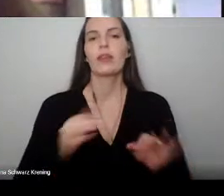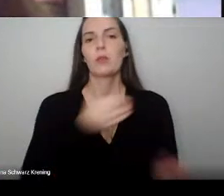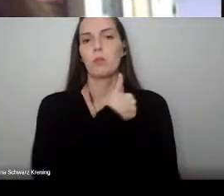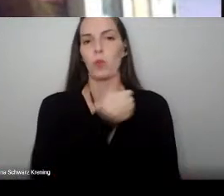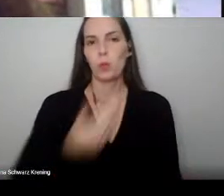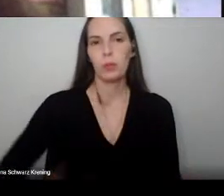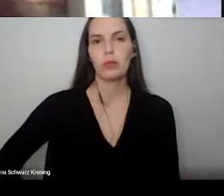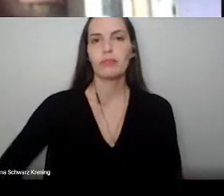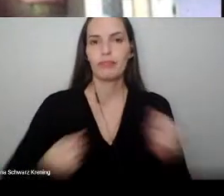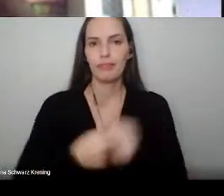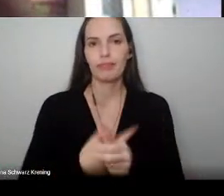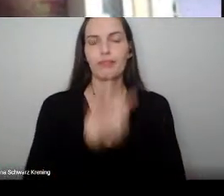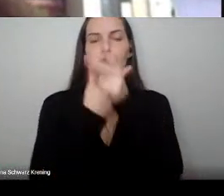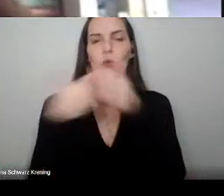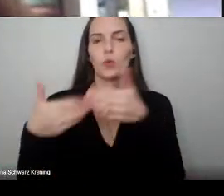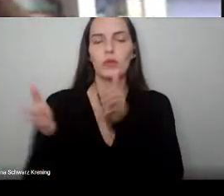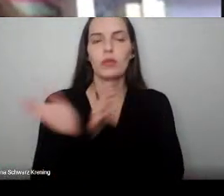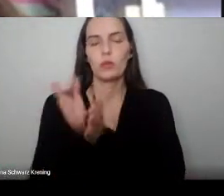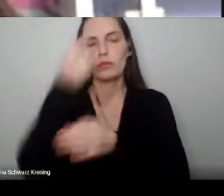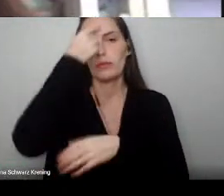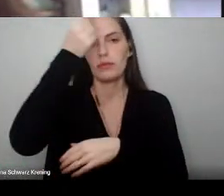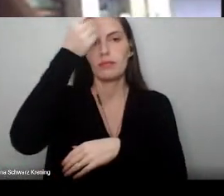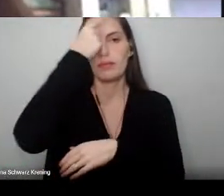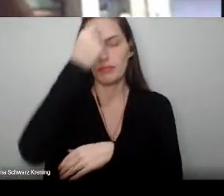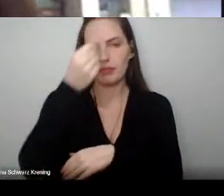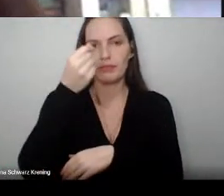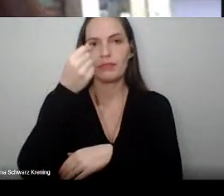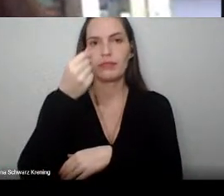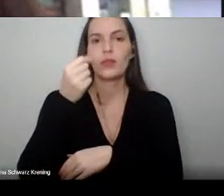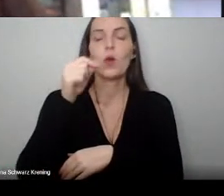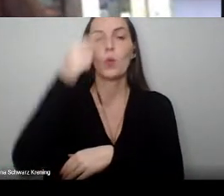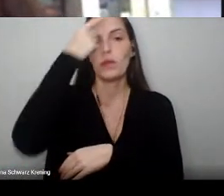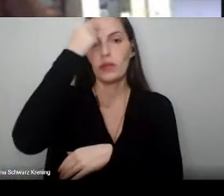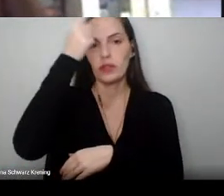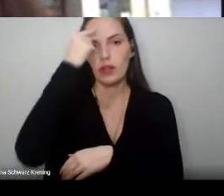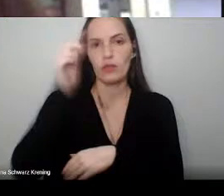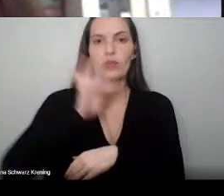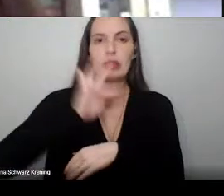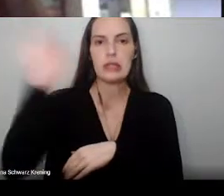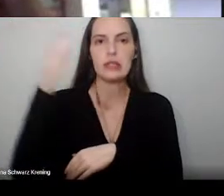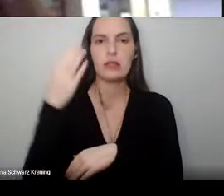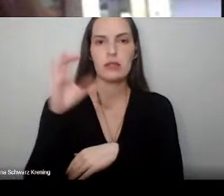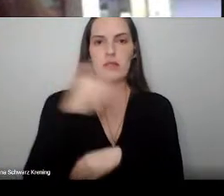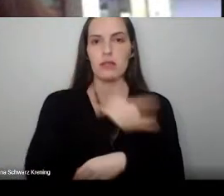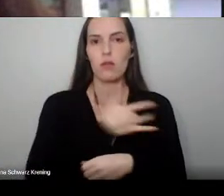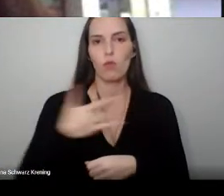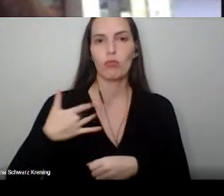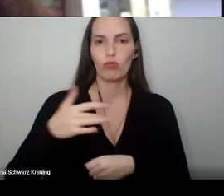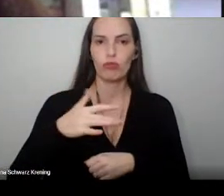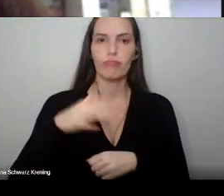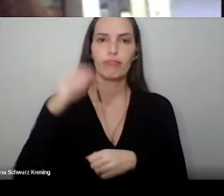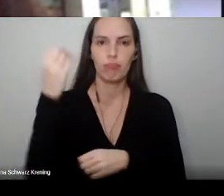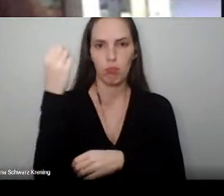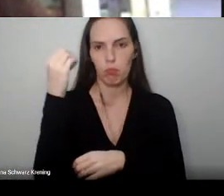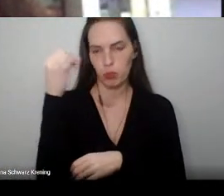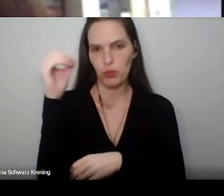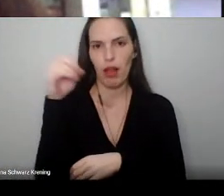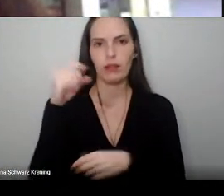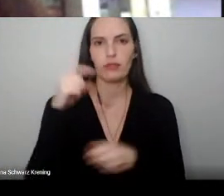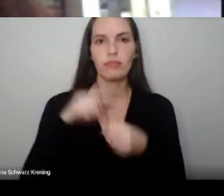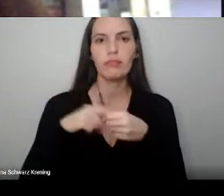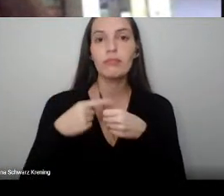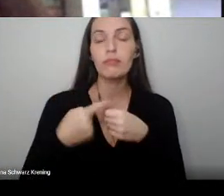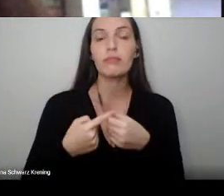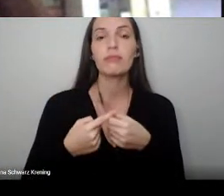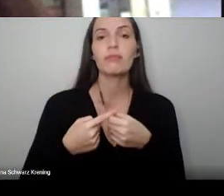do Conselho Universitário da Universidade Federal de Ciências da Saúde de Porto Alegre. Essa cerimônia contará com a presença